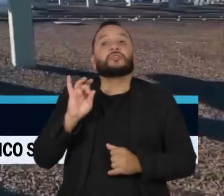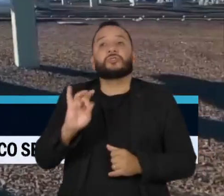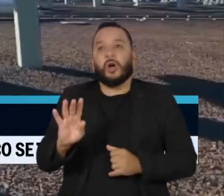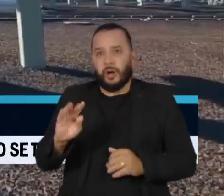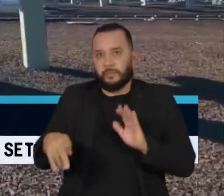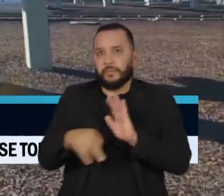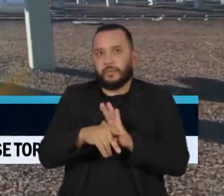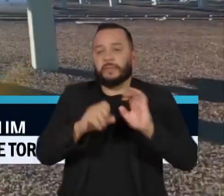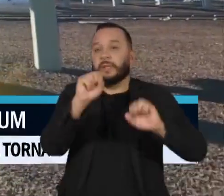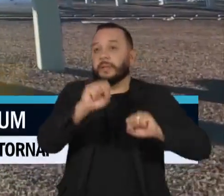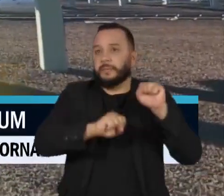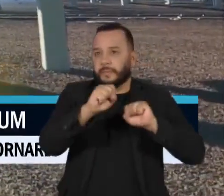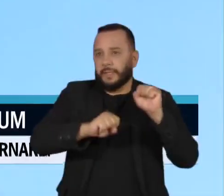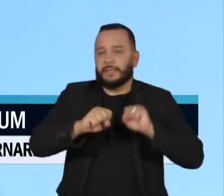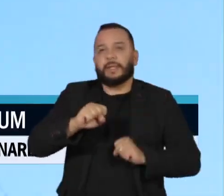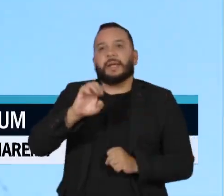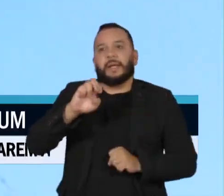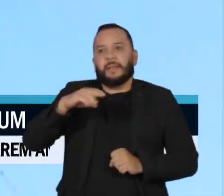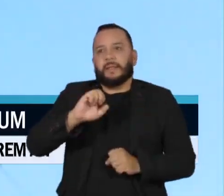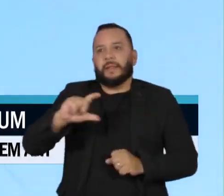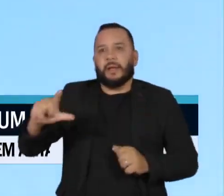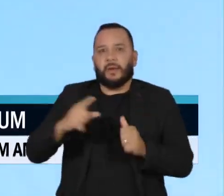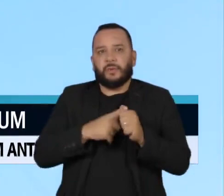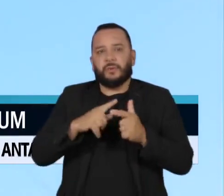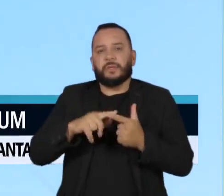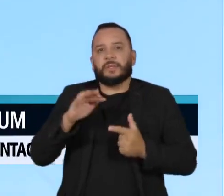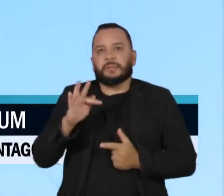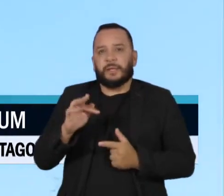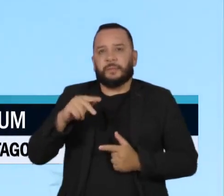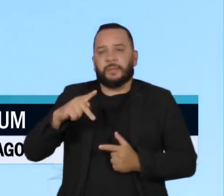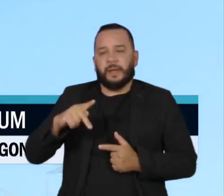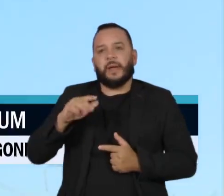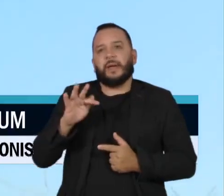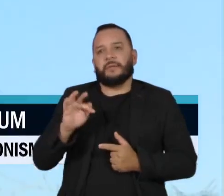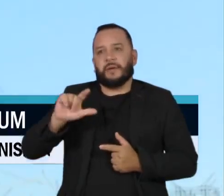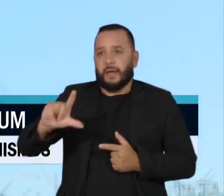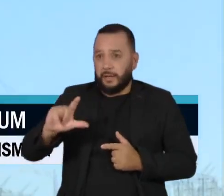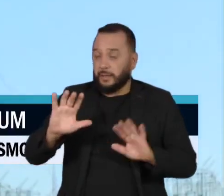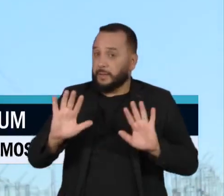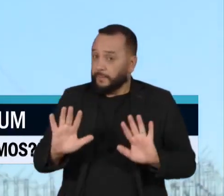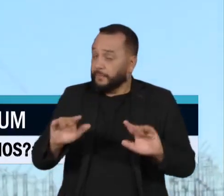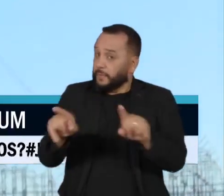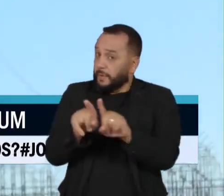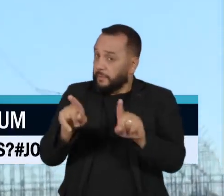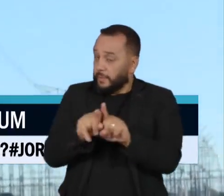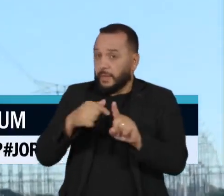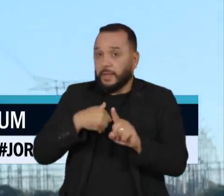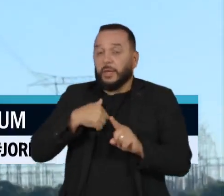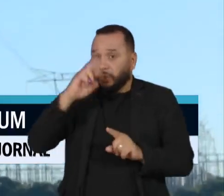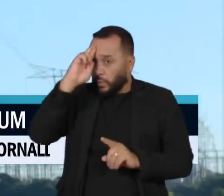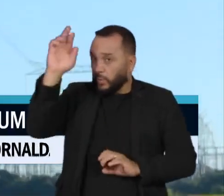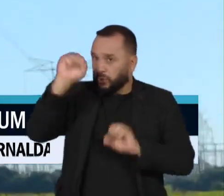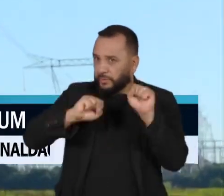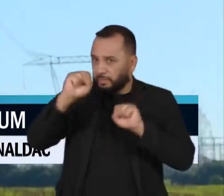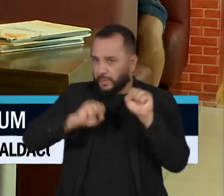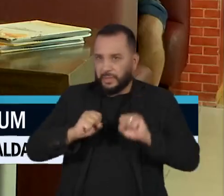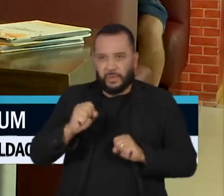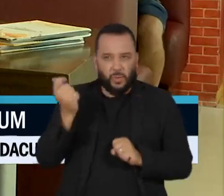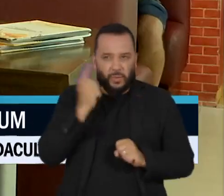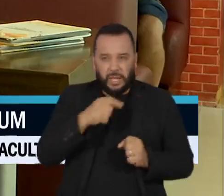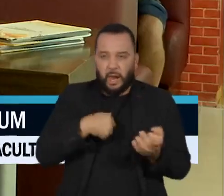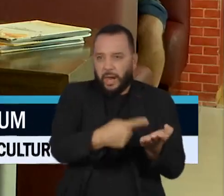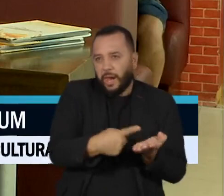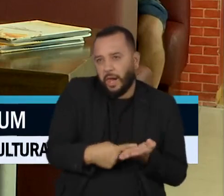concessionárias, como a Enel e a CPFL. E, nesses casos, o empresário não consegue negociar o valor da tarifa.